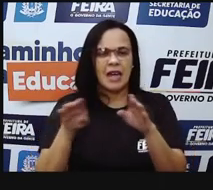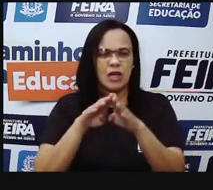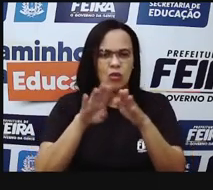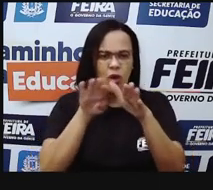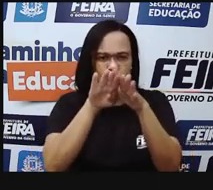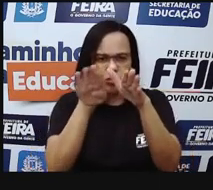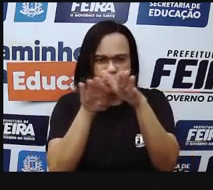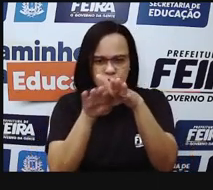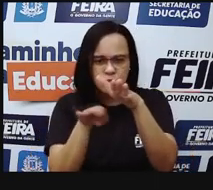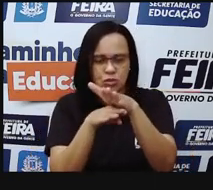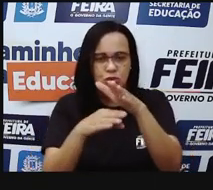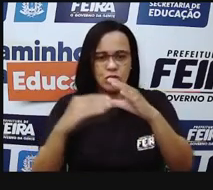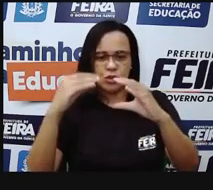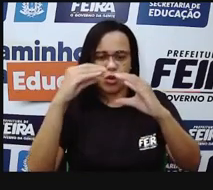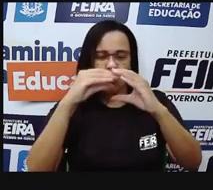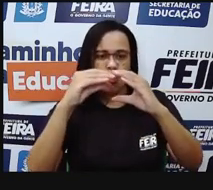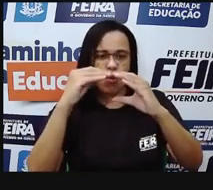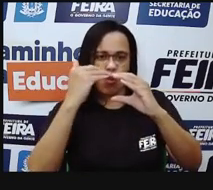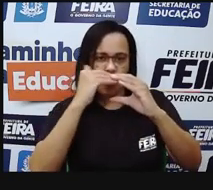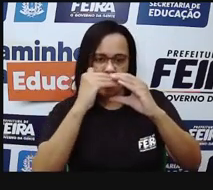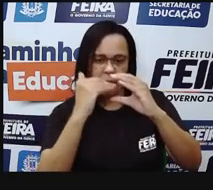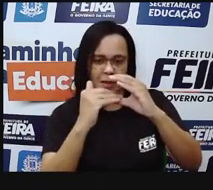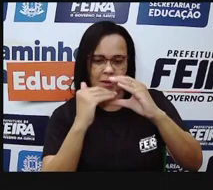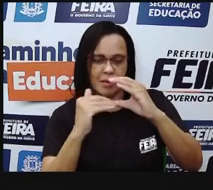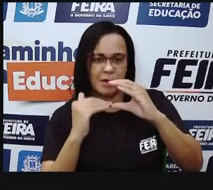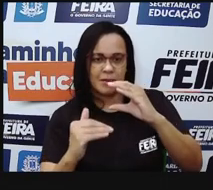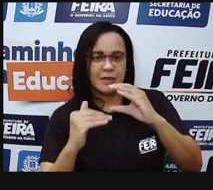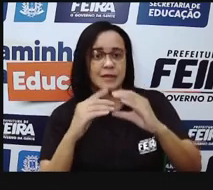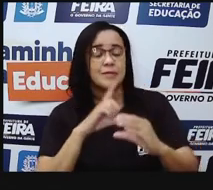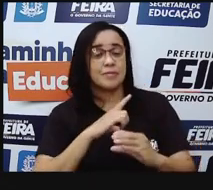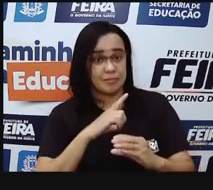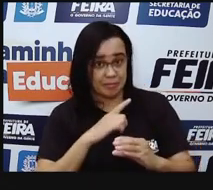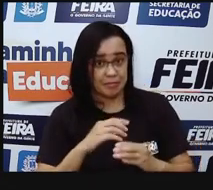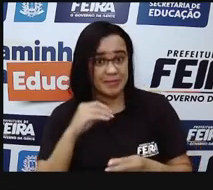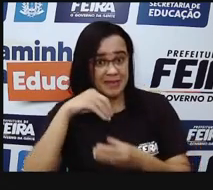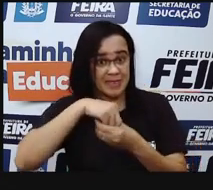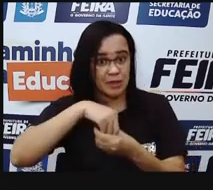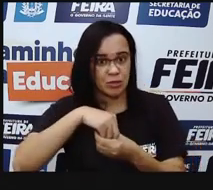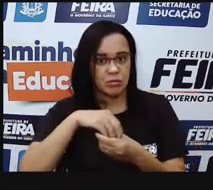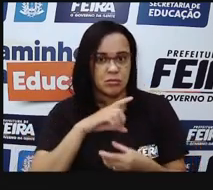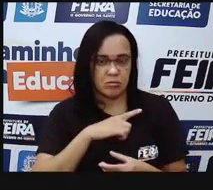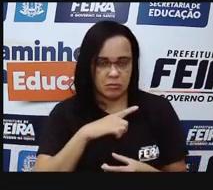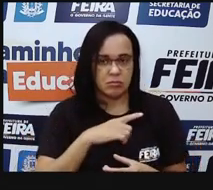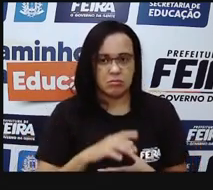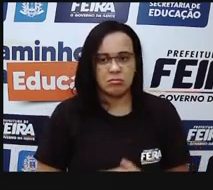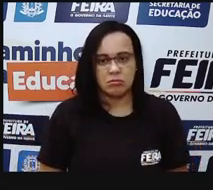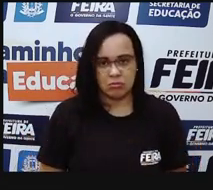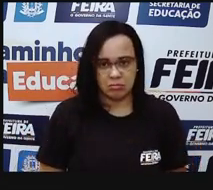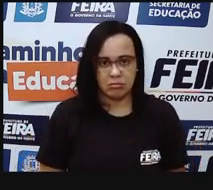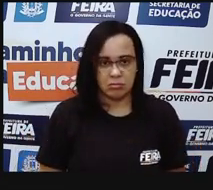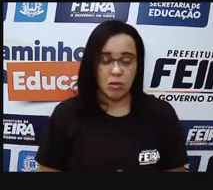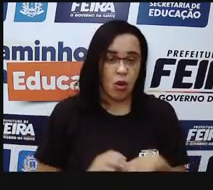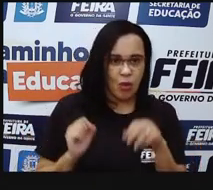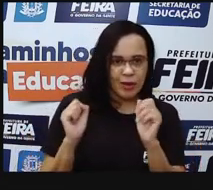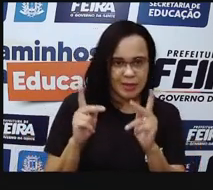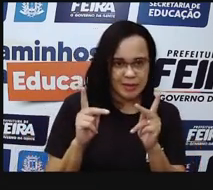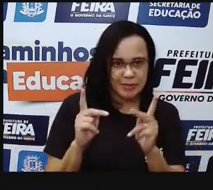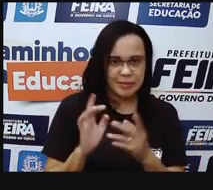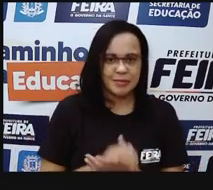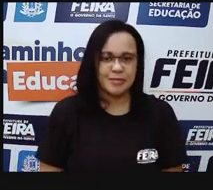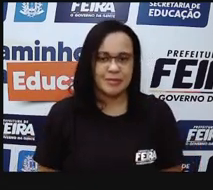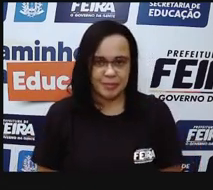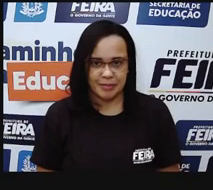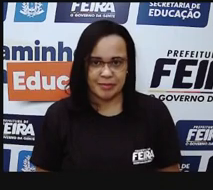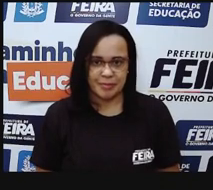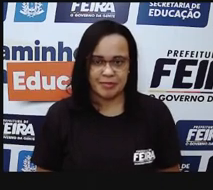ela, a gente vai ter a nossa camada muscular, os nossos rígidos. Tranquilo até aqui? Ok? Pró? Mas